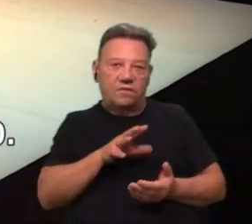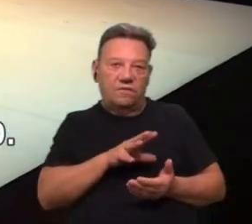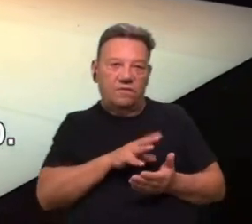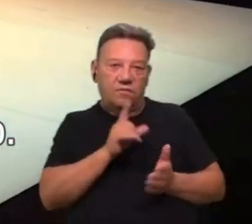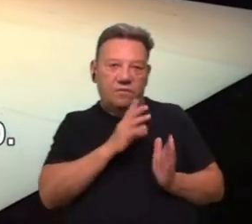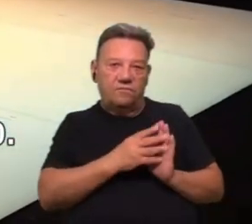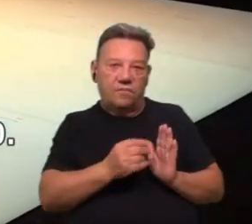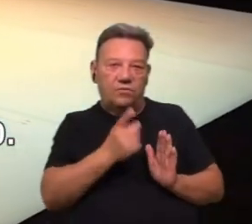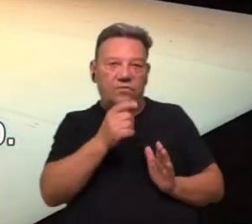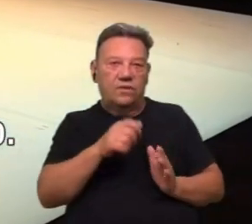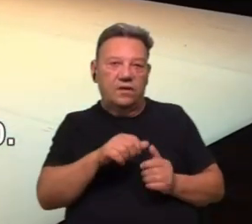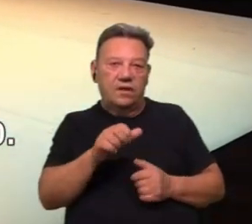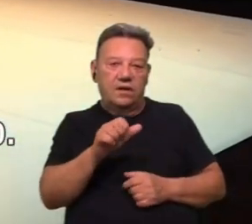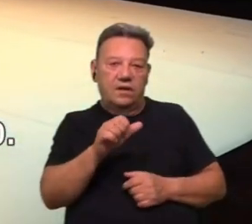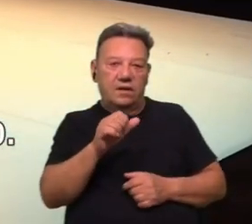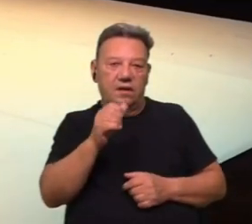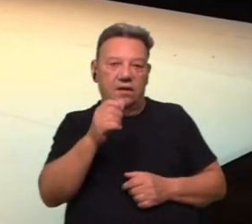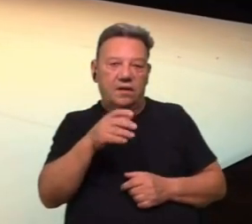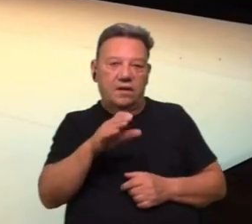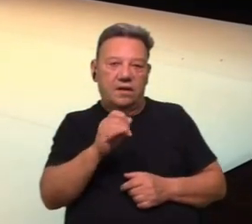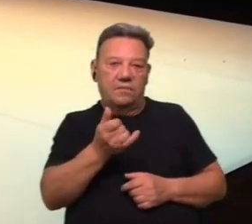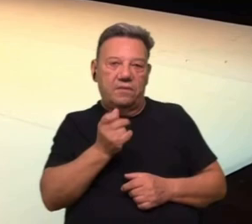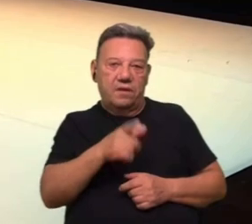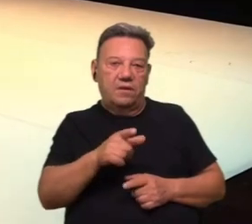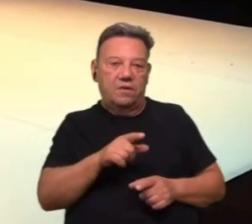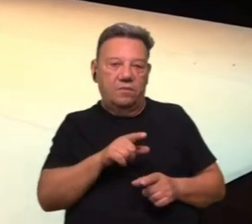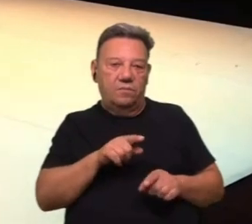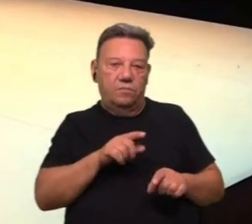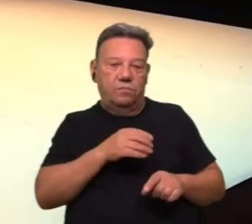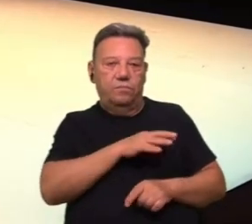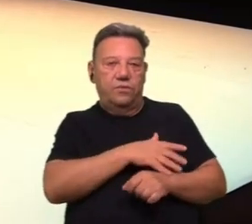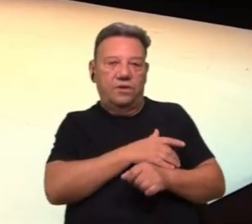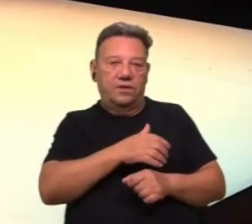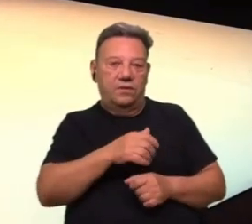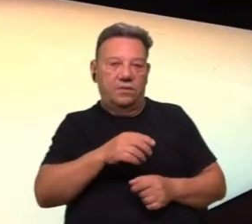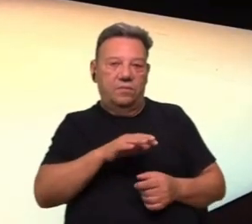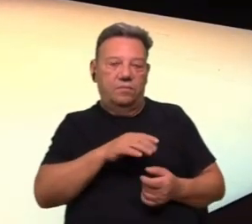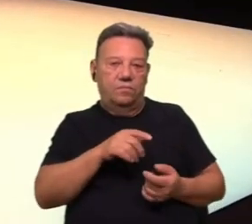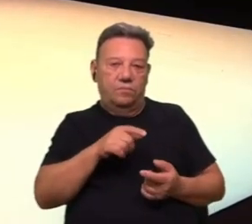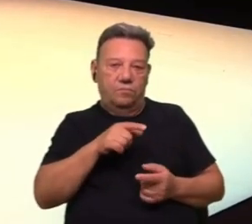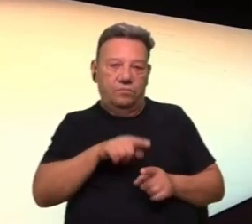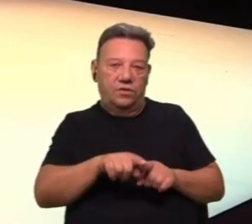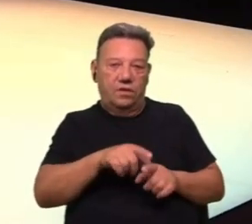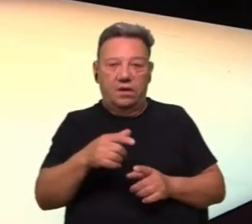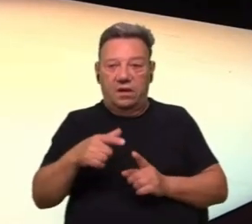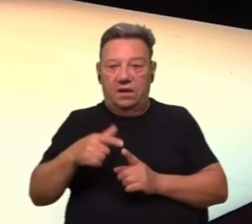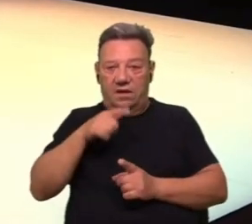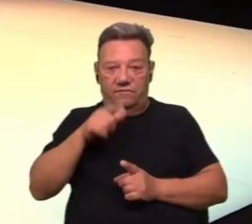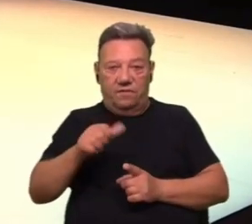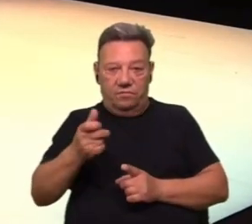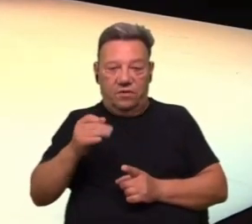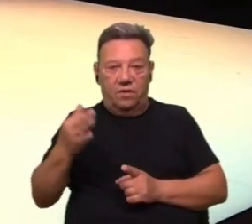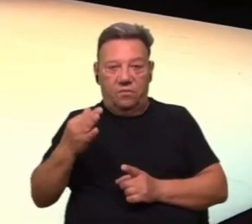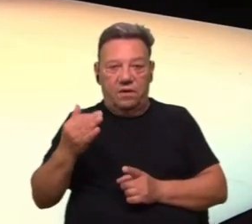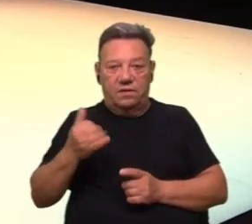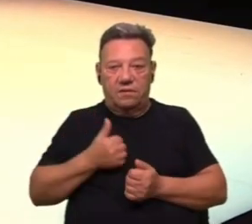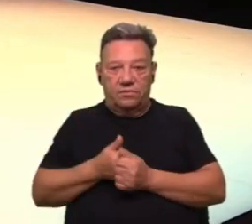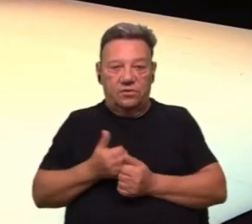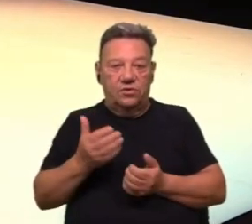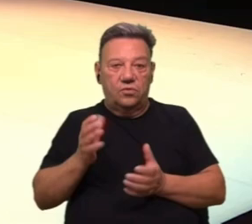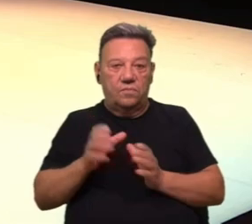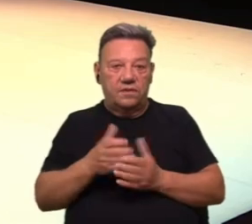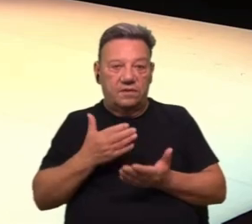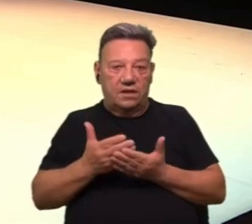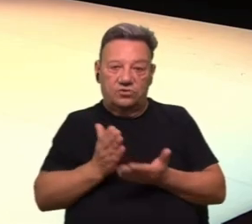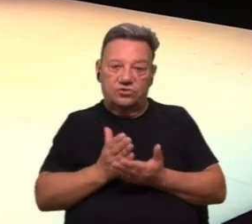de um cabaret poético e político. Café Bonheur é a quarta abordagem da Companhia de Teatro da Escola da